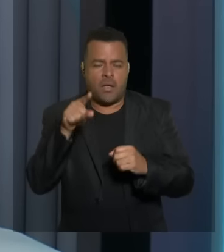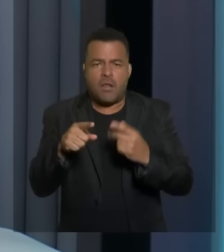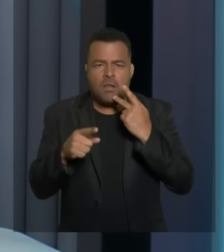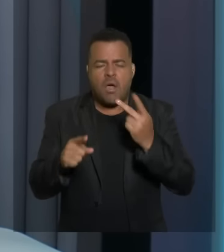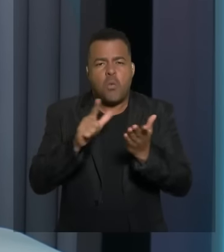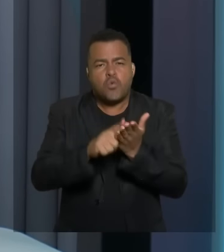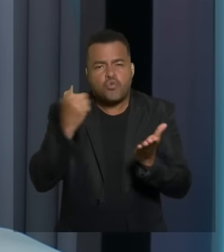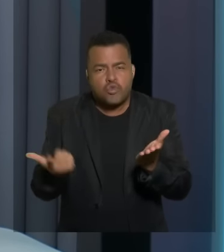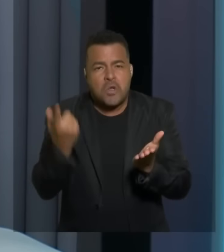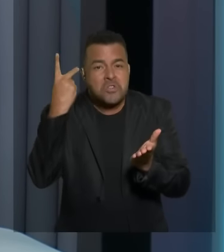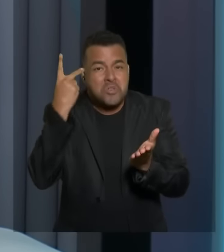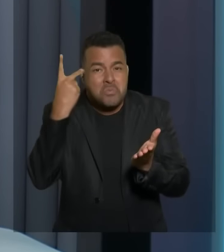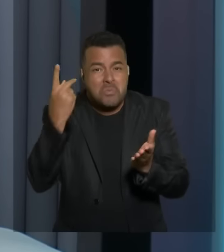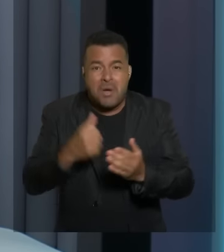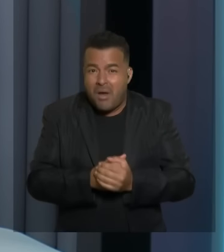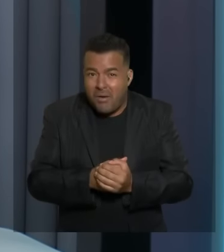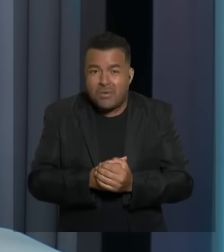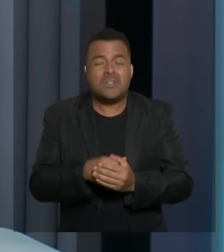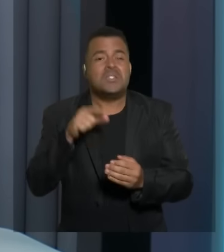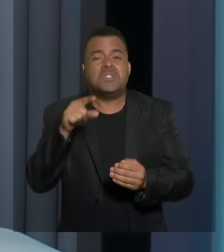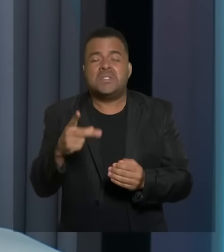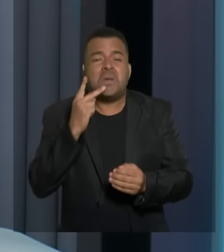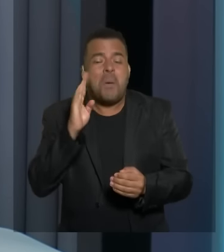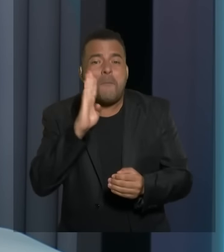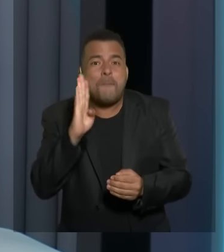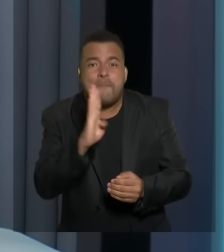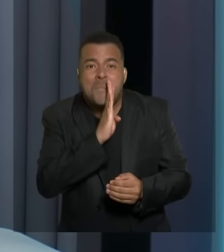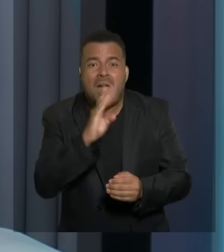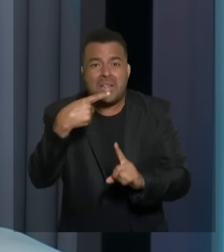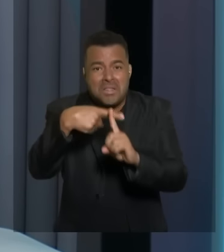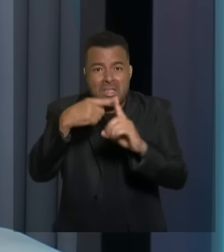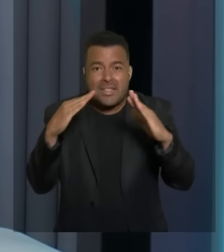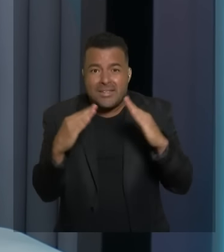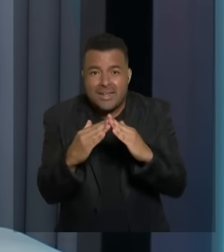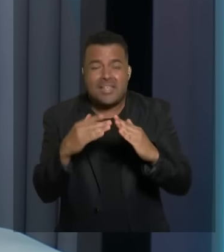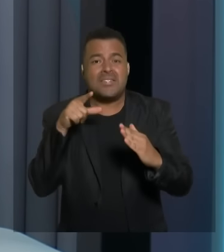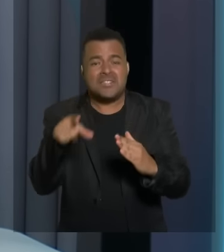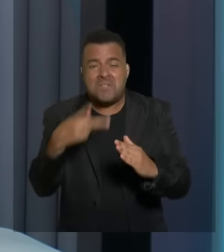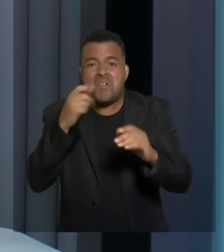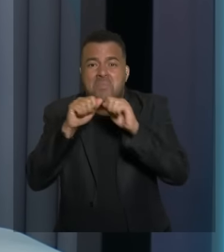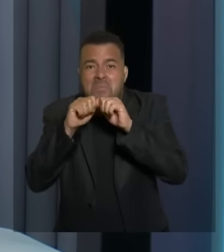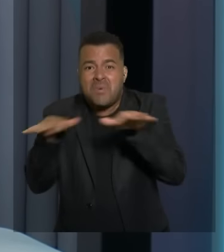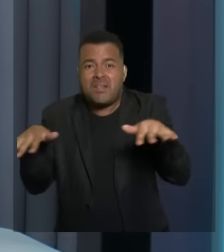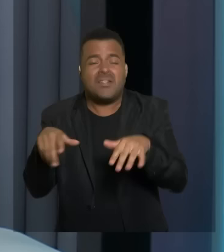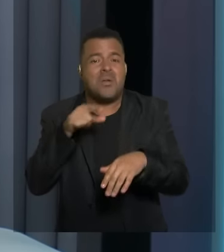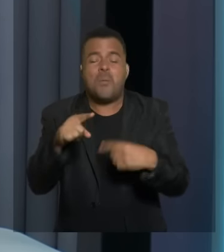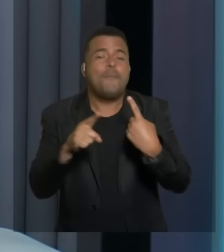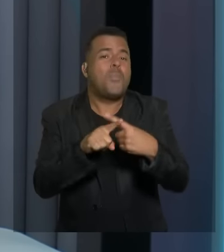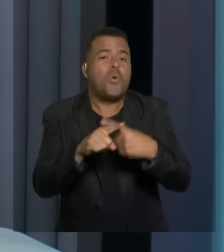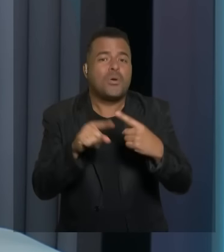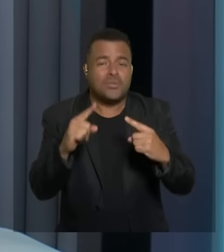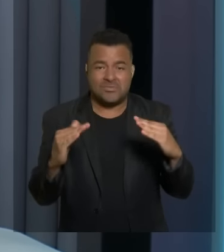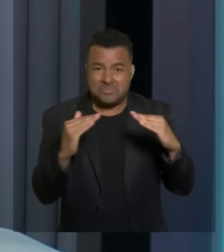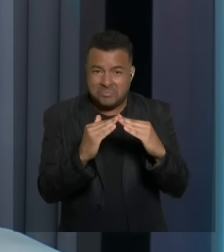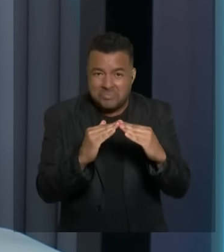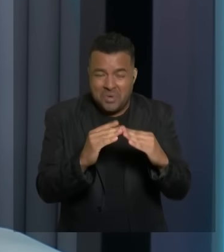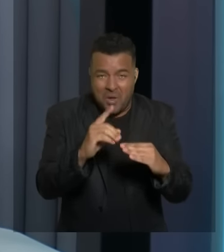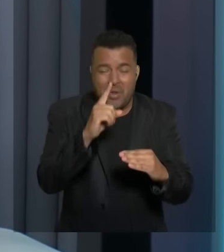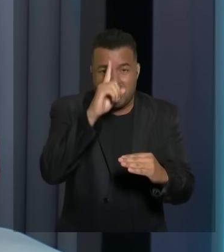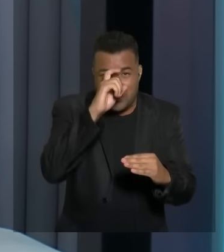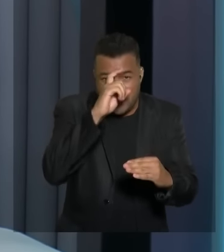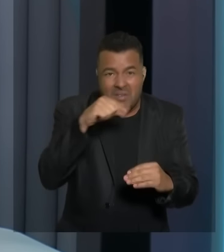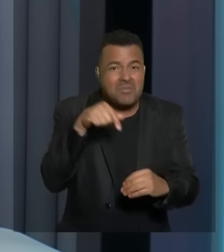de médicos atendendo em bares e igrejas, porque os postos foram fechados. Na época do PT,